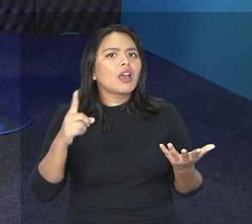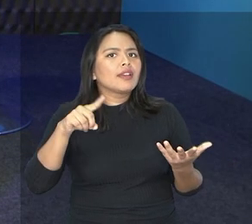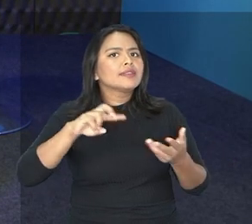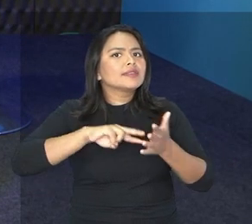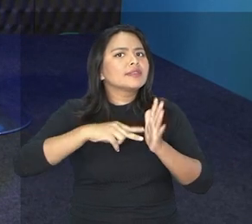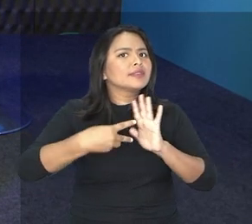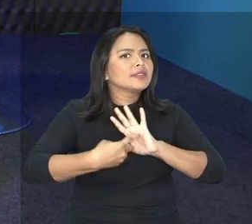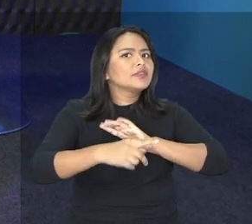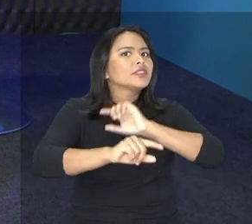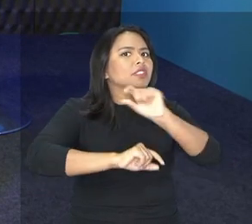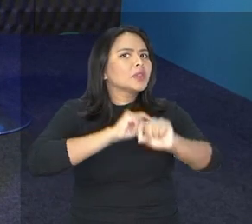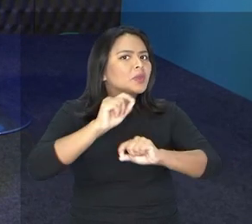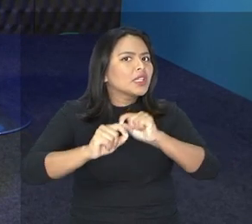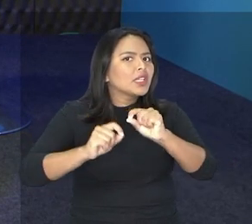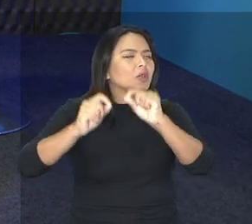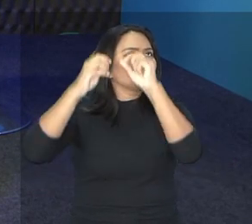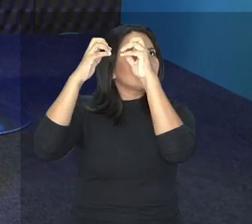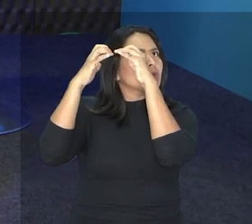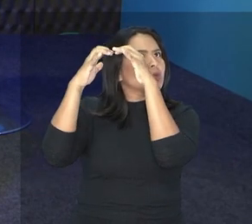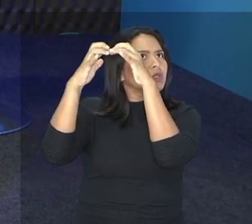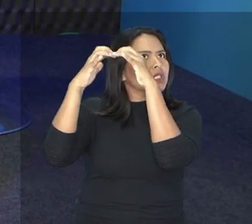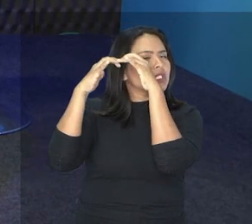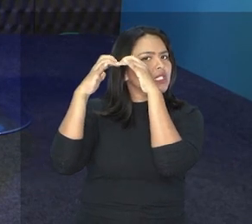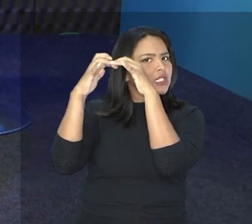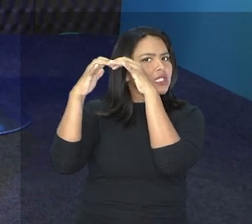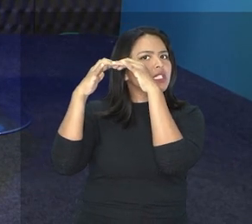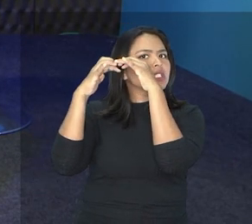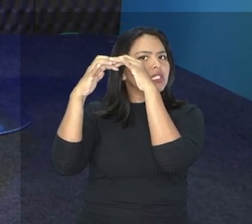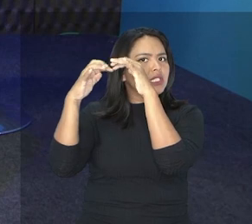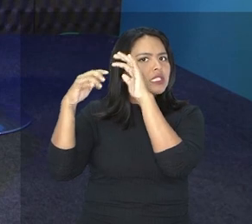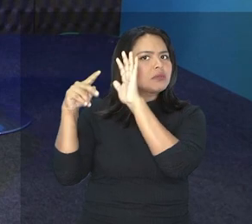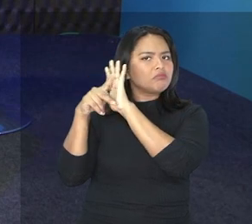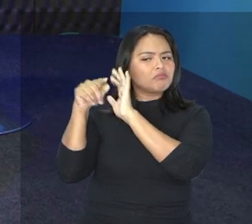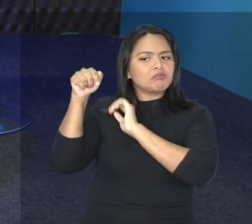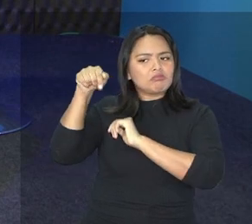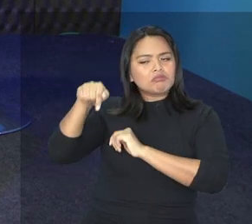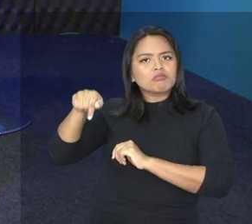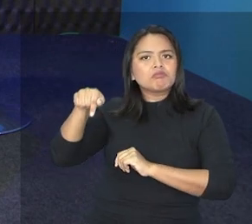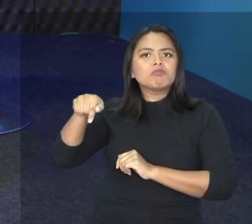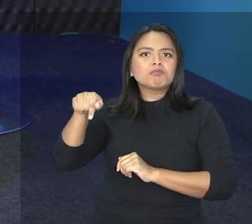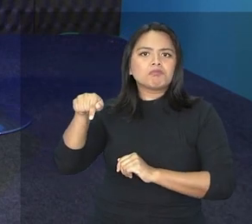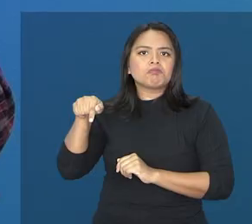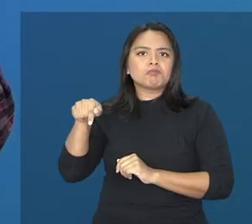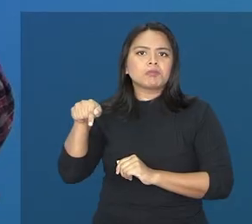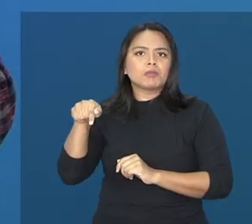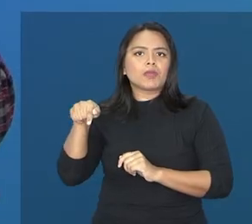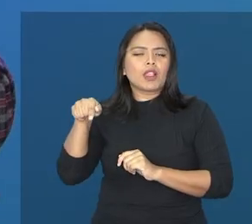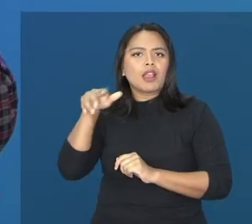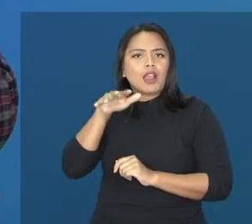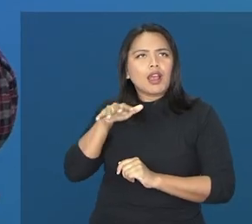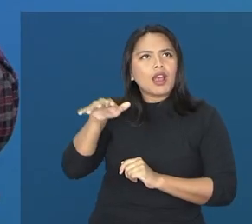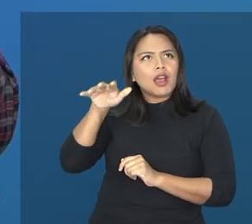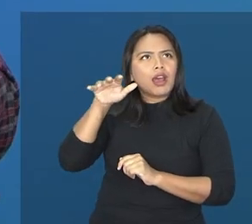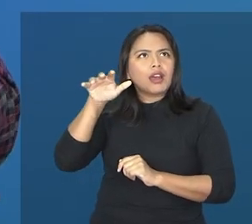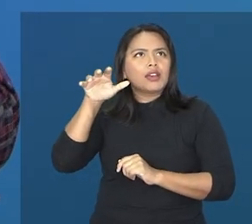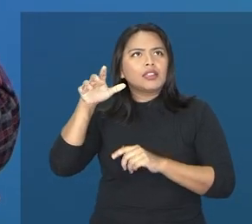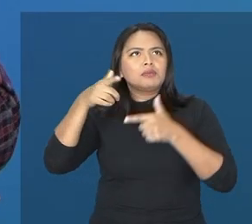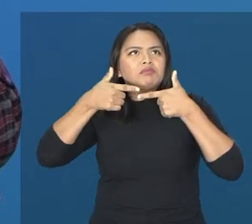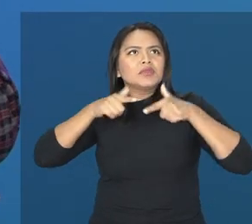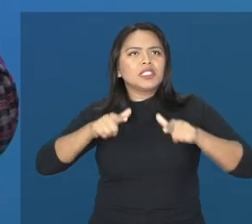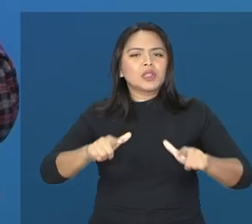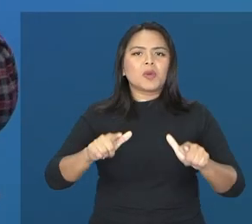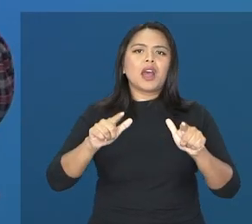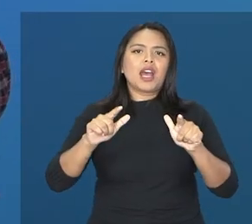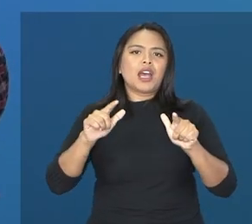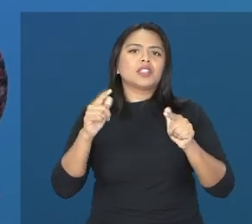houve um amadurecimento de regiões do sistema nervoso da criança, do sistema nervoso central, das áreas responsáveis pela